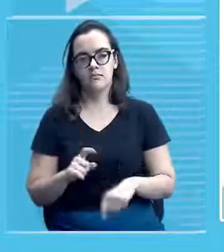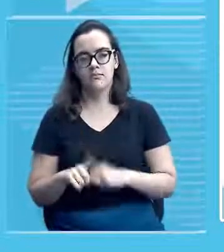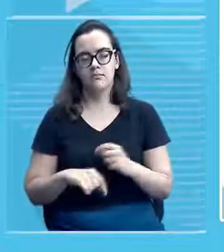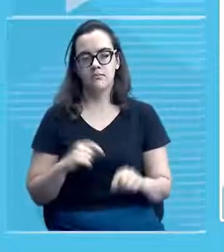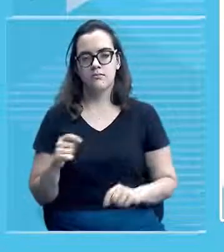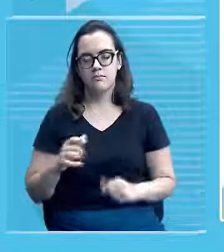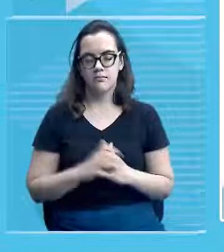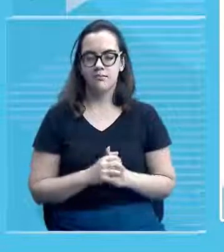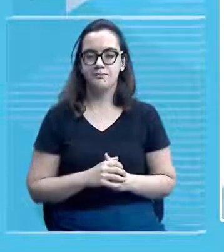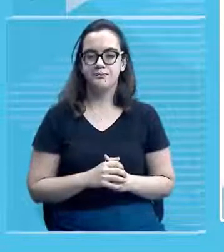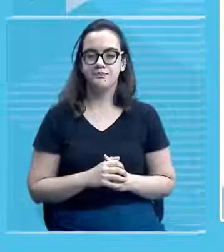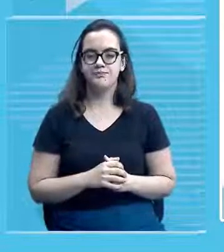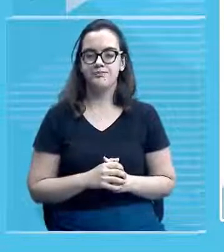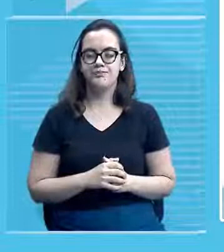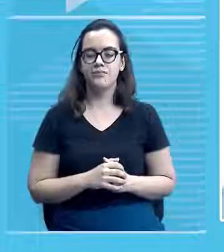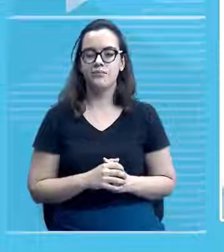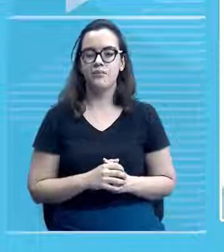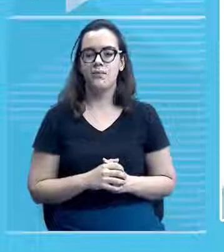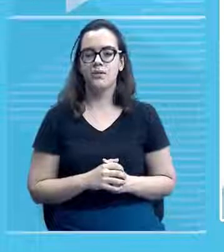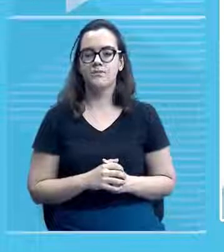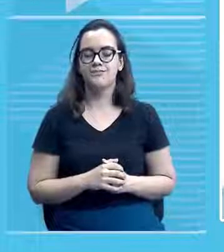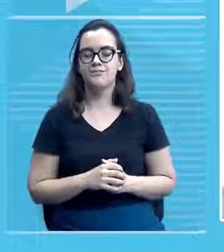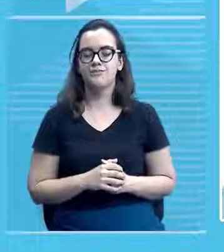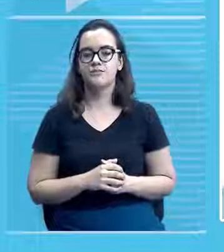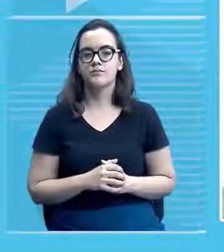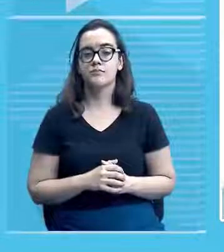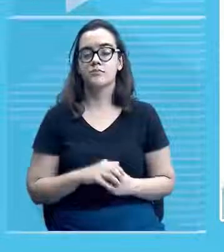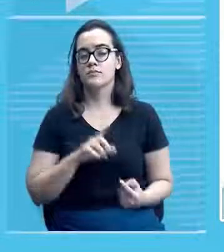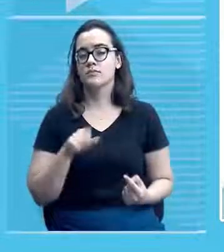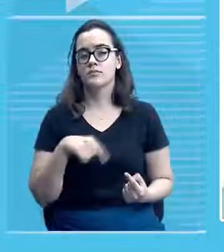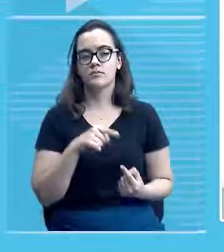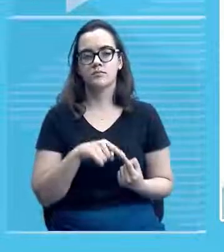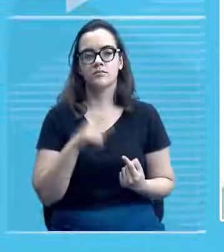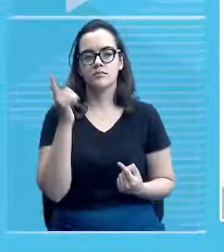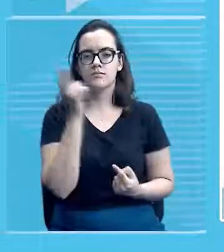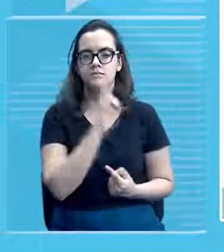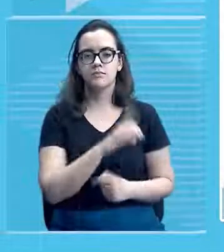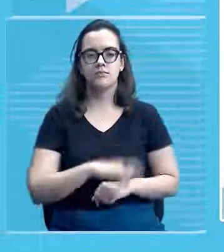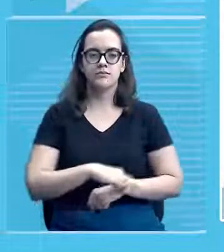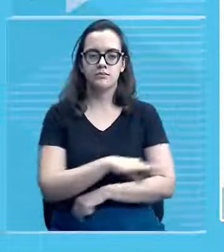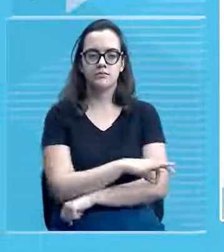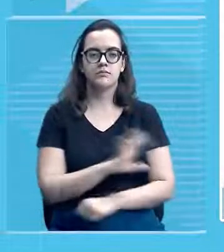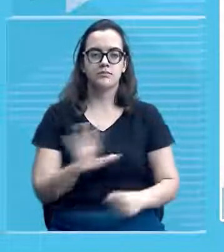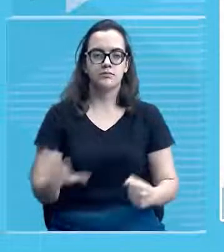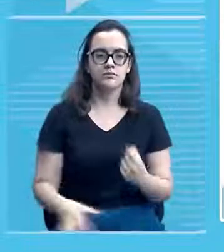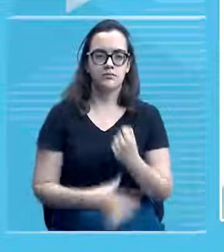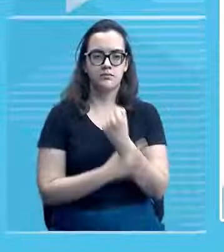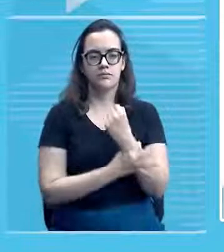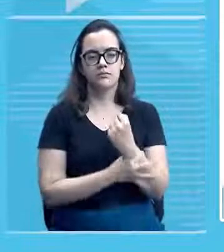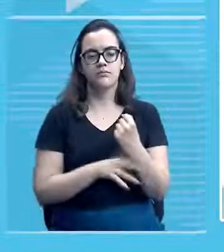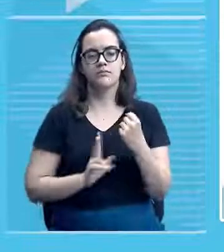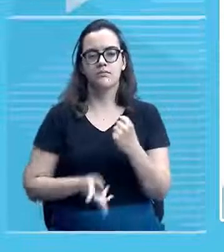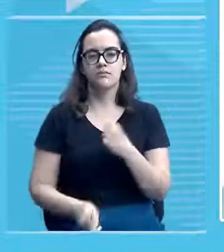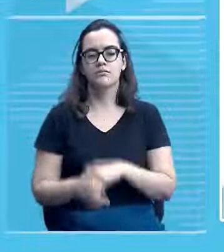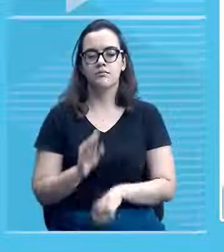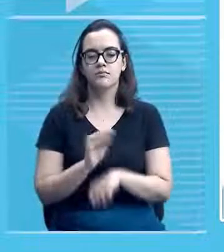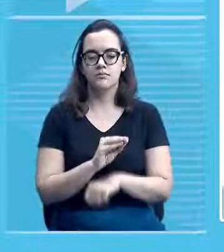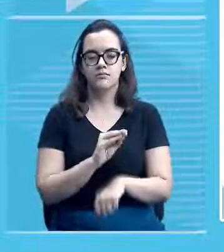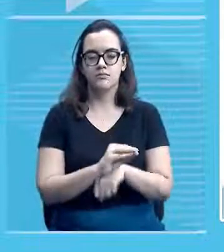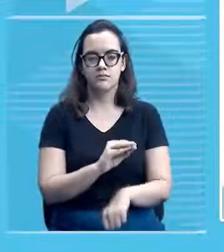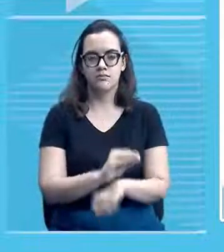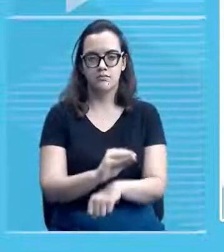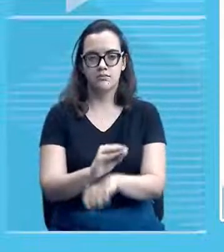né? para proteger essas áreas né? proteger esses espaços tá?